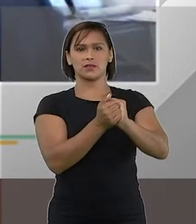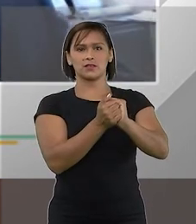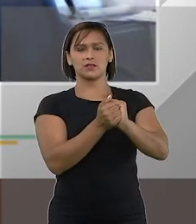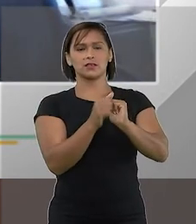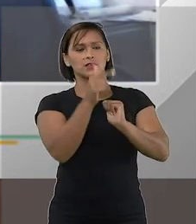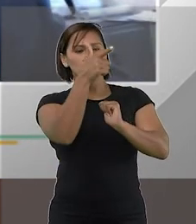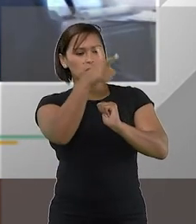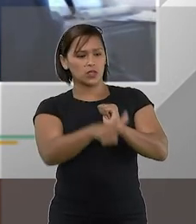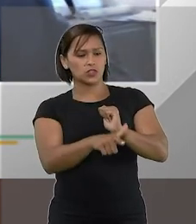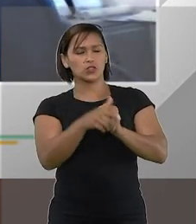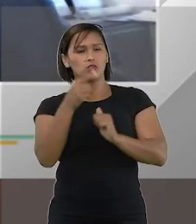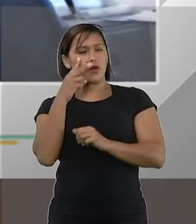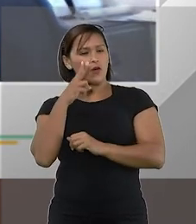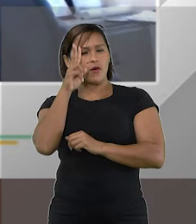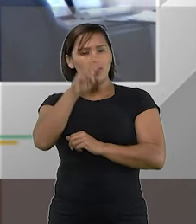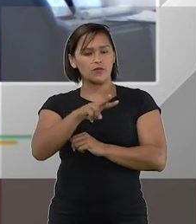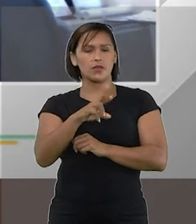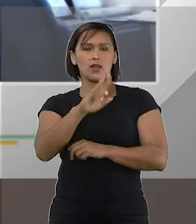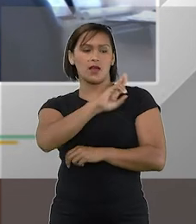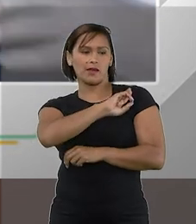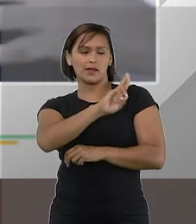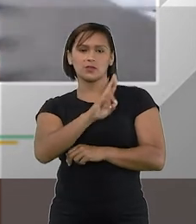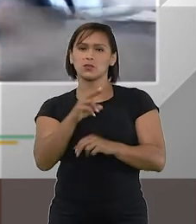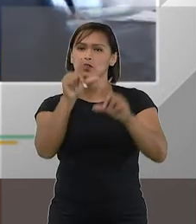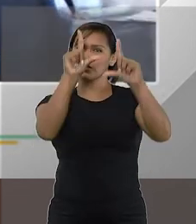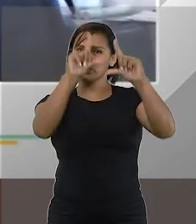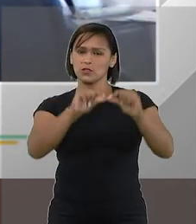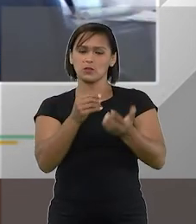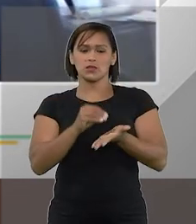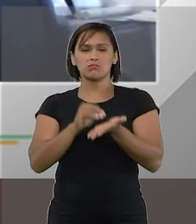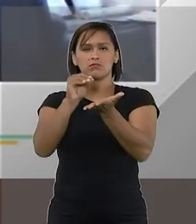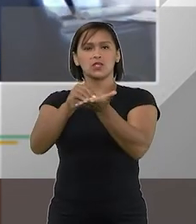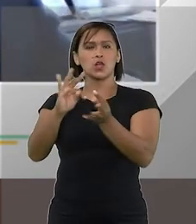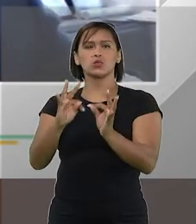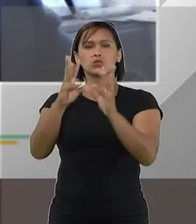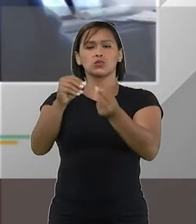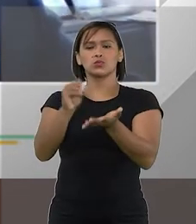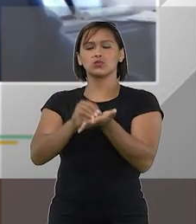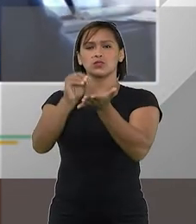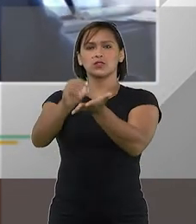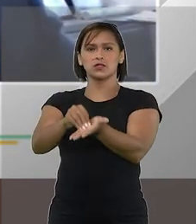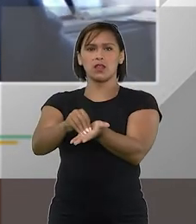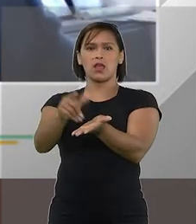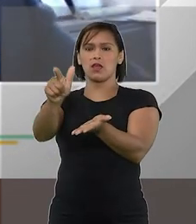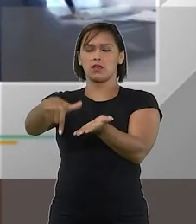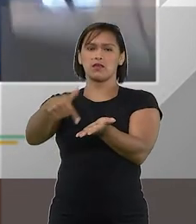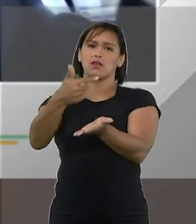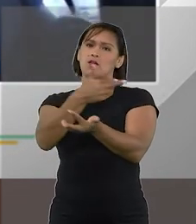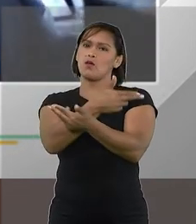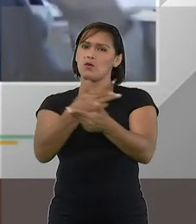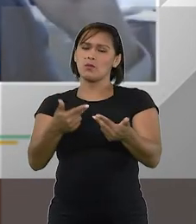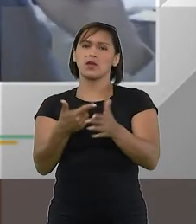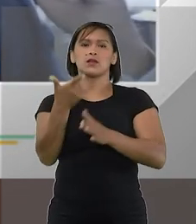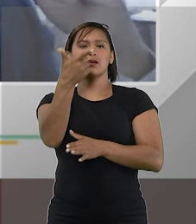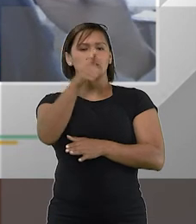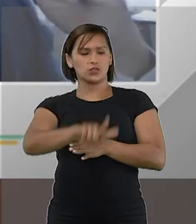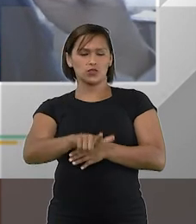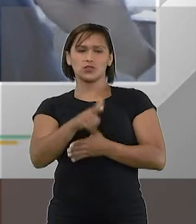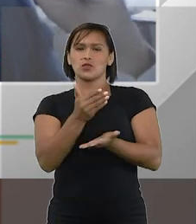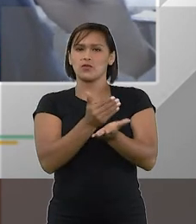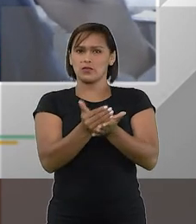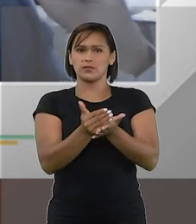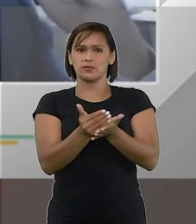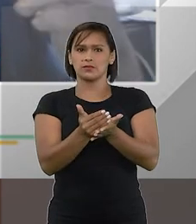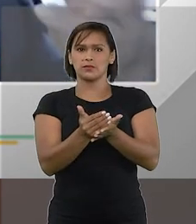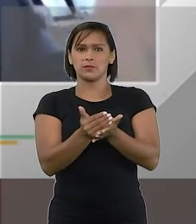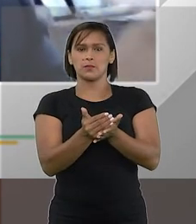poder ver extinta sua responsabilidade entregou todos os bens que ele tinha a ser entregues e começa de novo